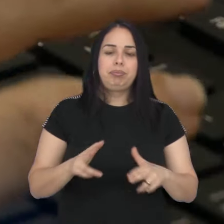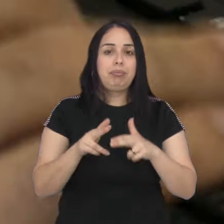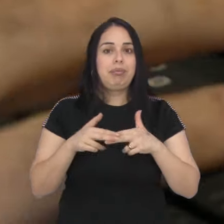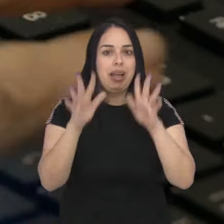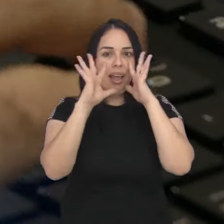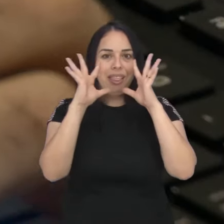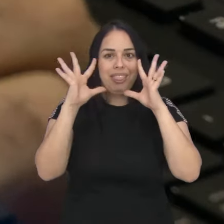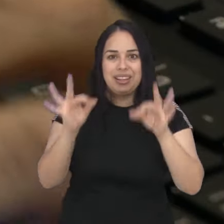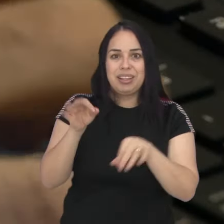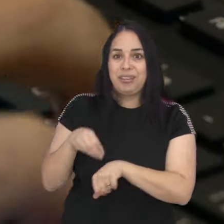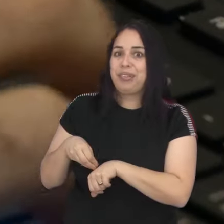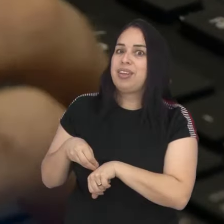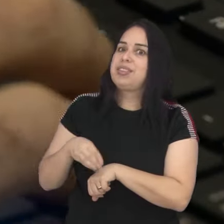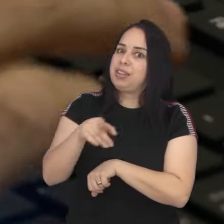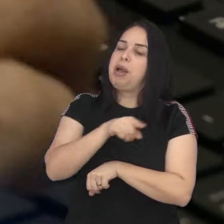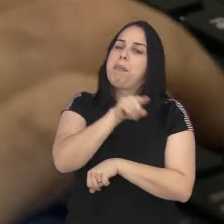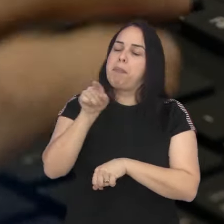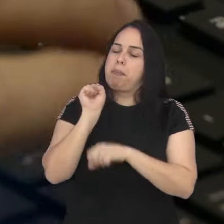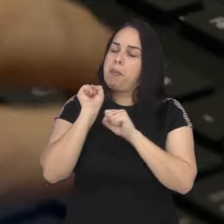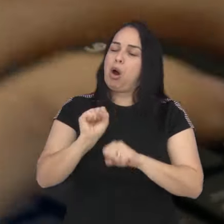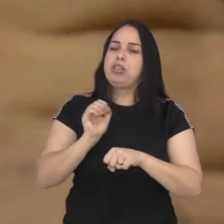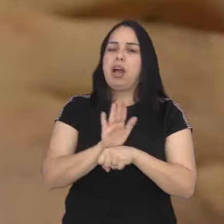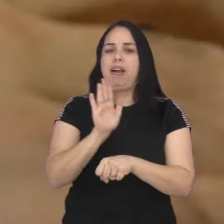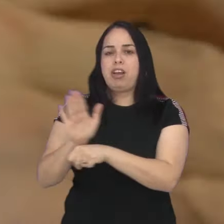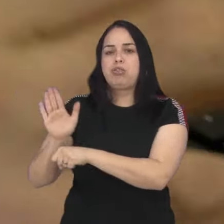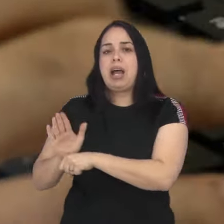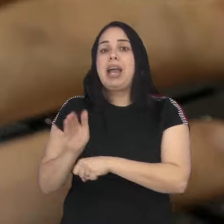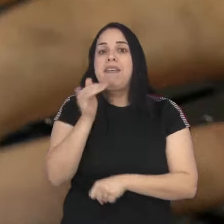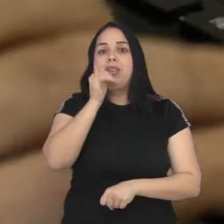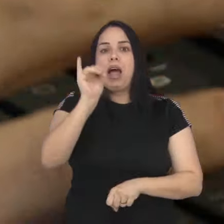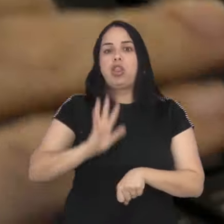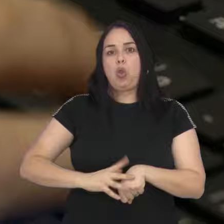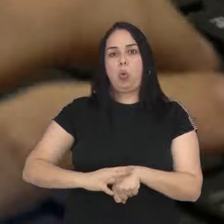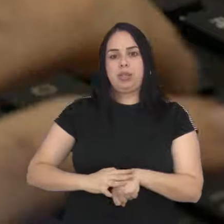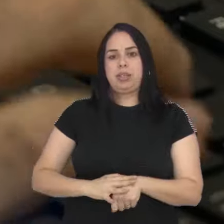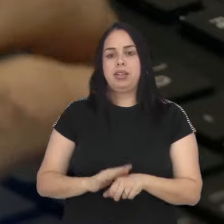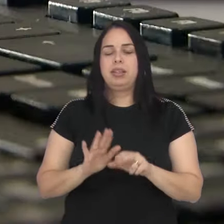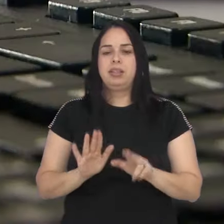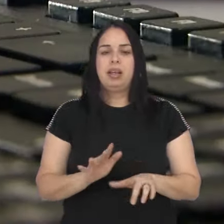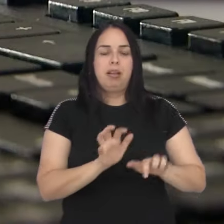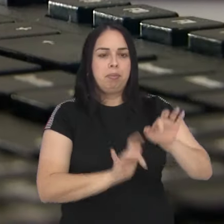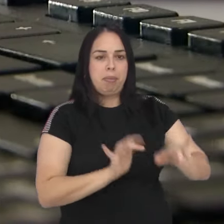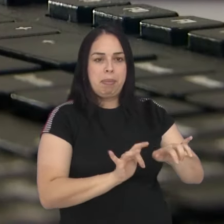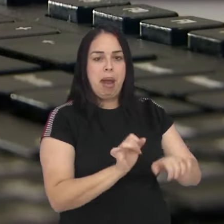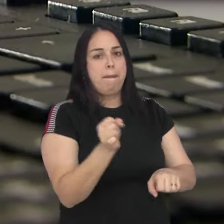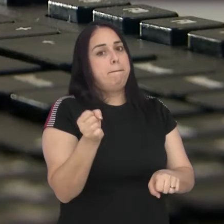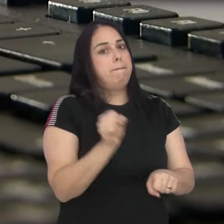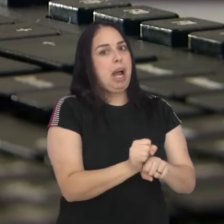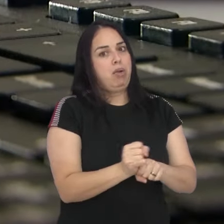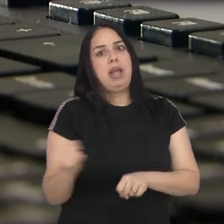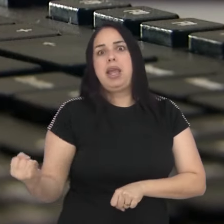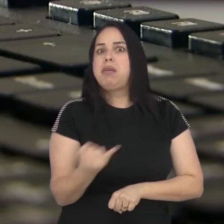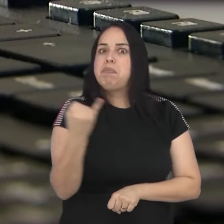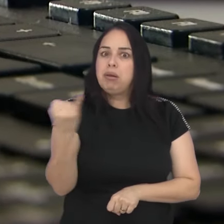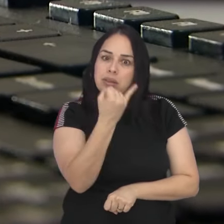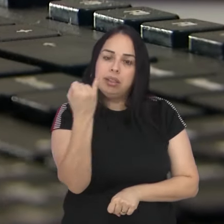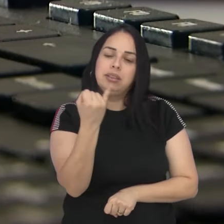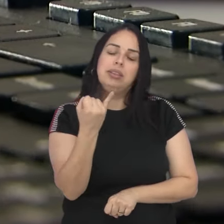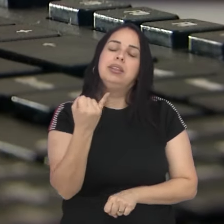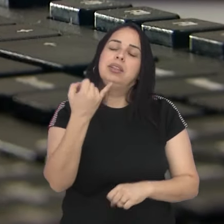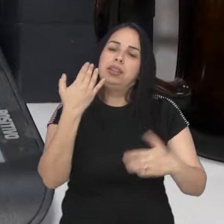a fazer. Por isso, fique atento às dicas que podem ajudar a evitar esses problemas. Pausas na digitação são